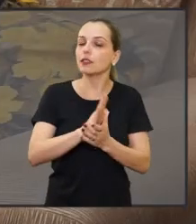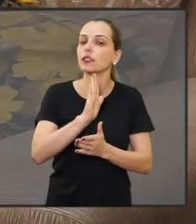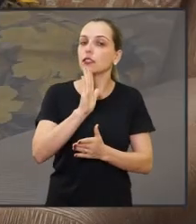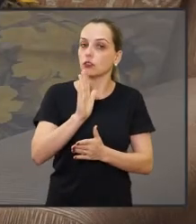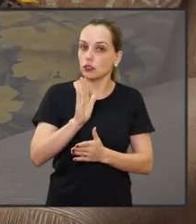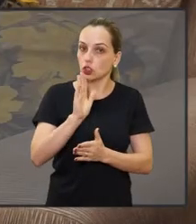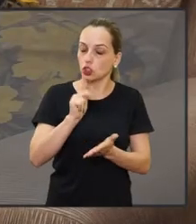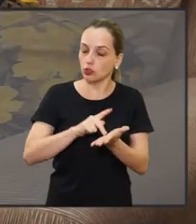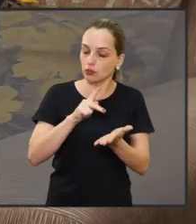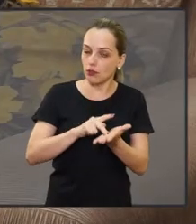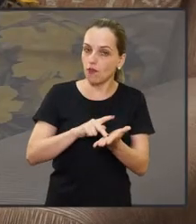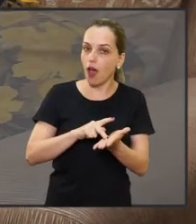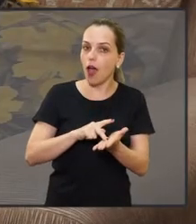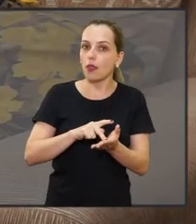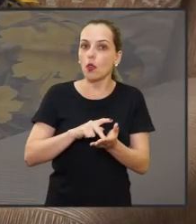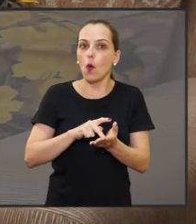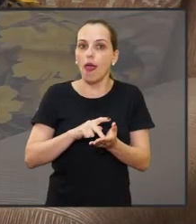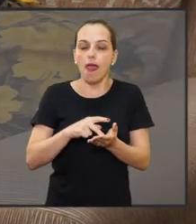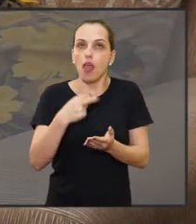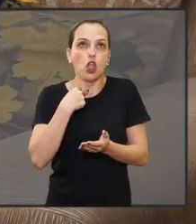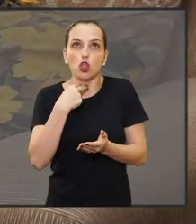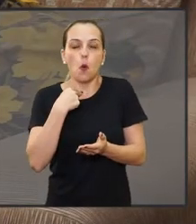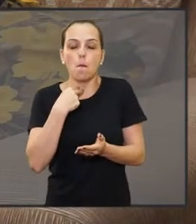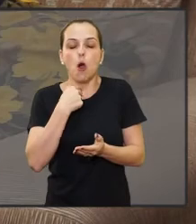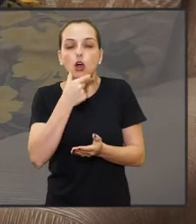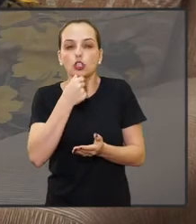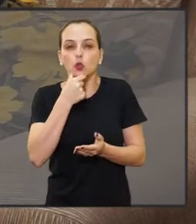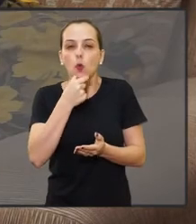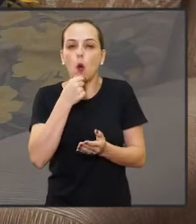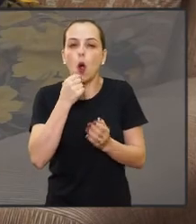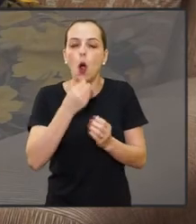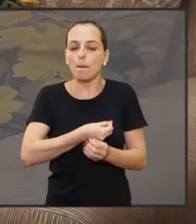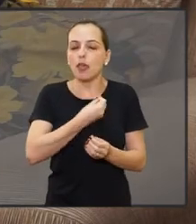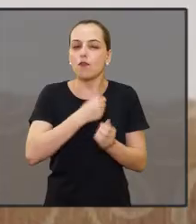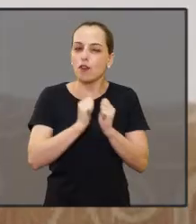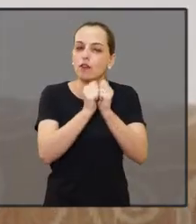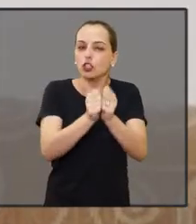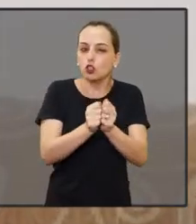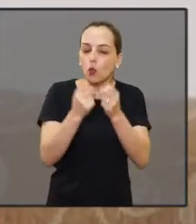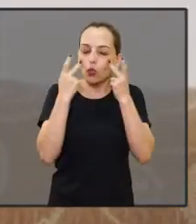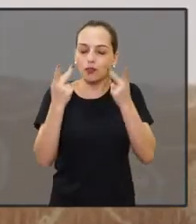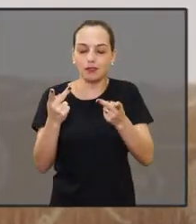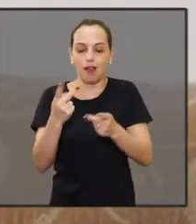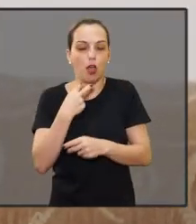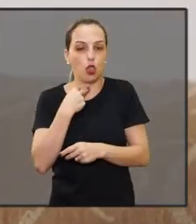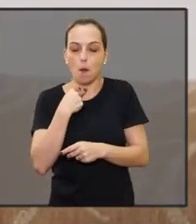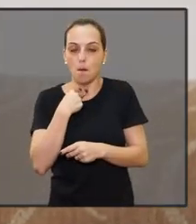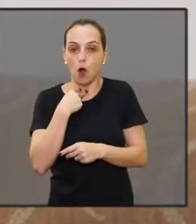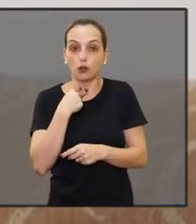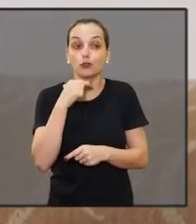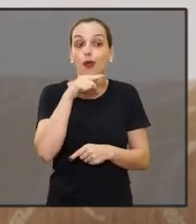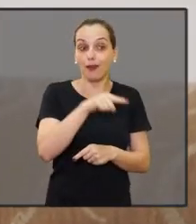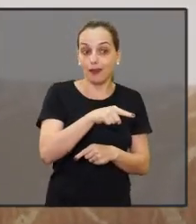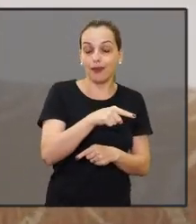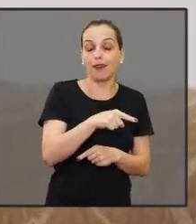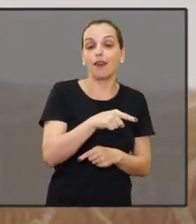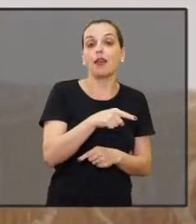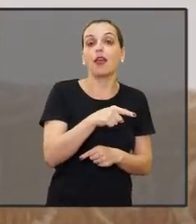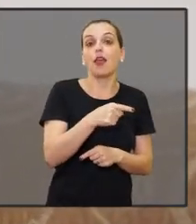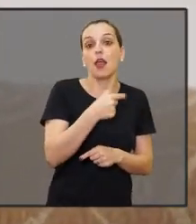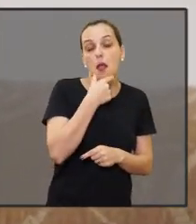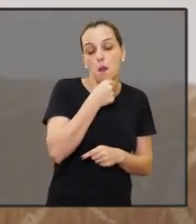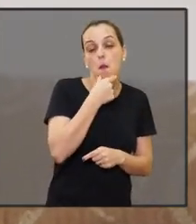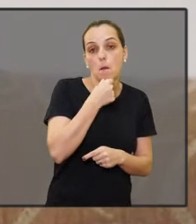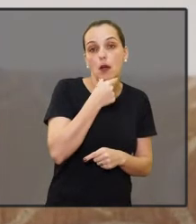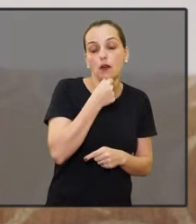casada mesmo no papel. Não teria como um cara me visitar por amásio. Dizem que no CR masculino já é mais fácil, um